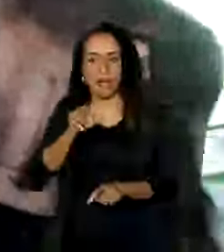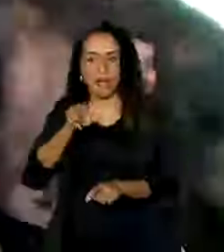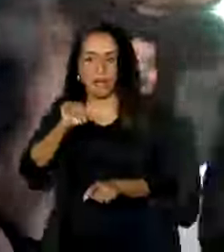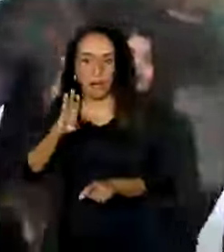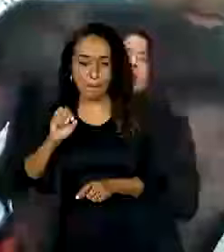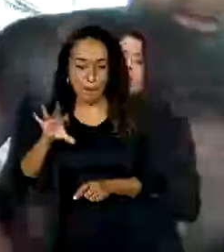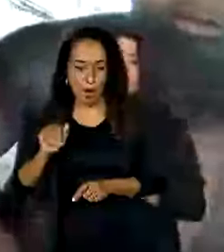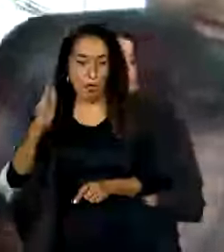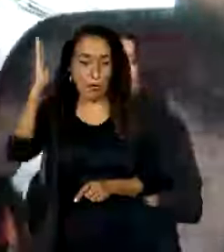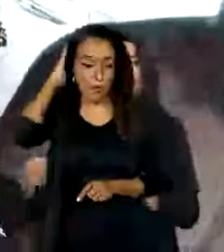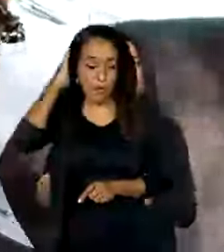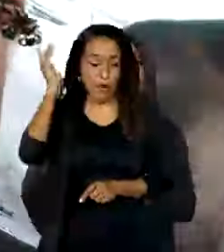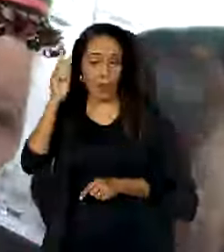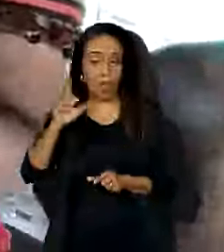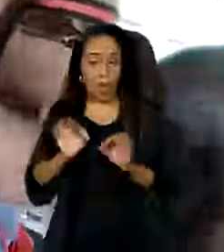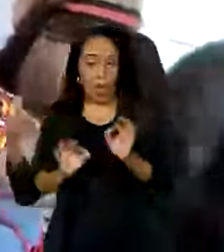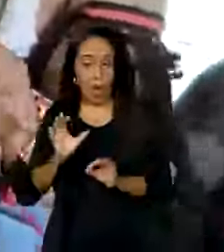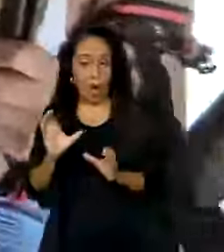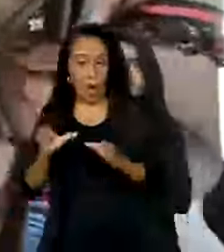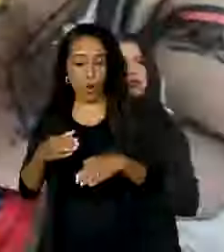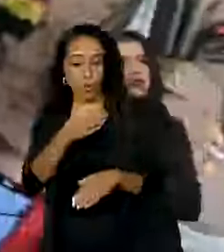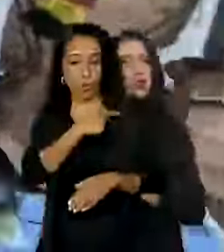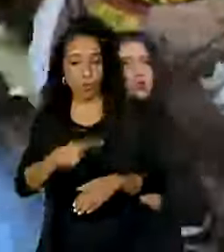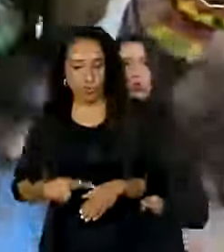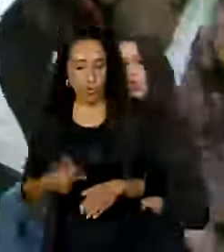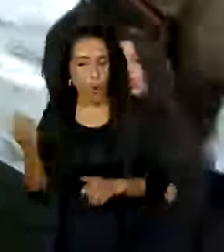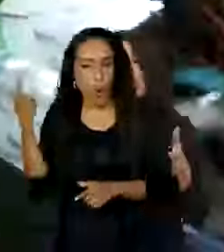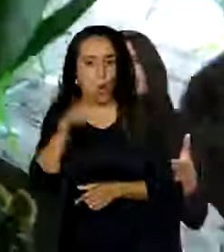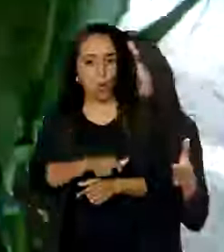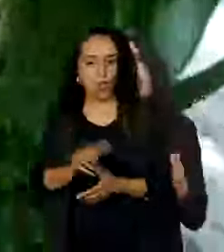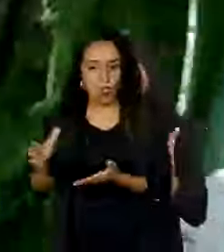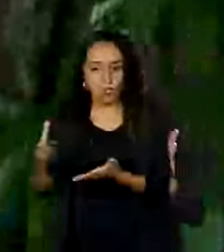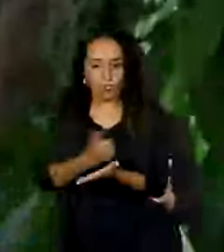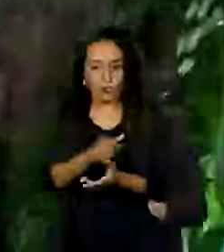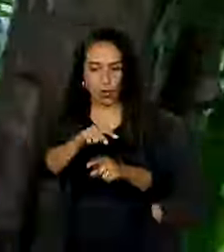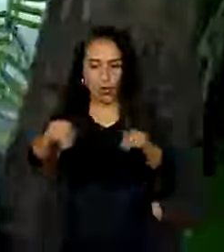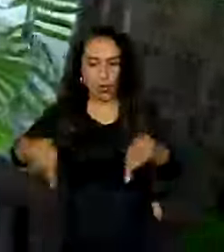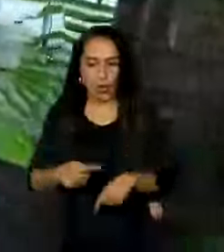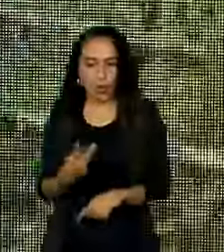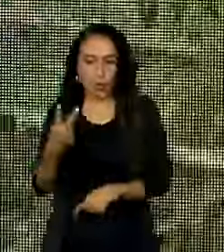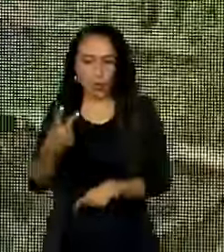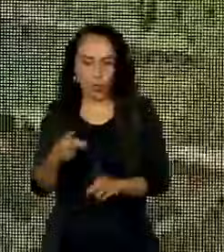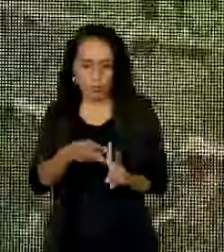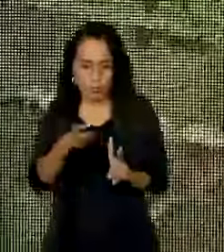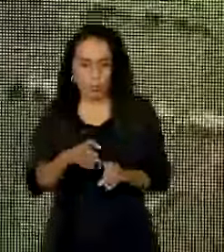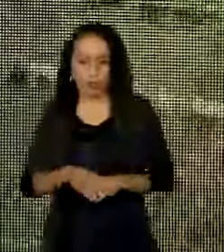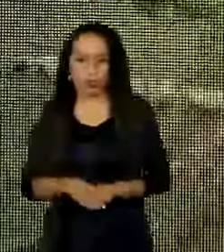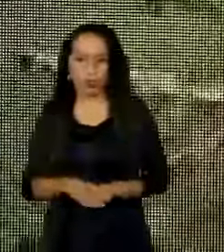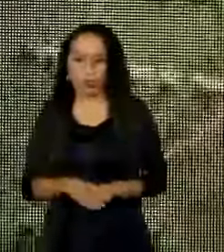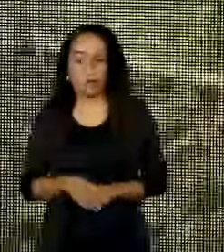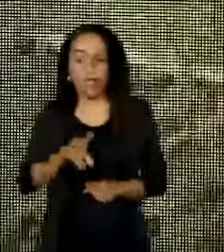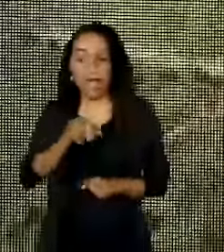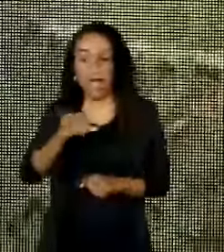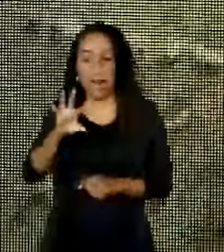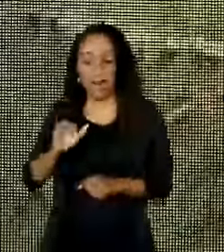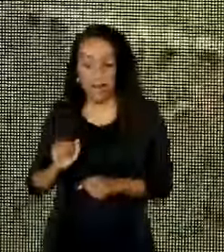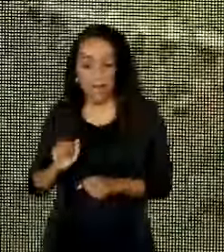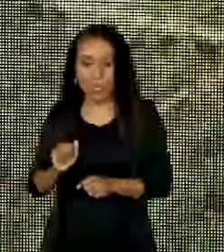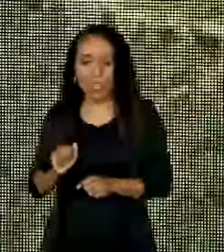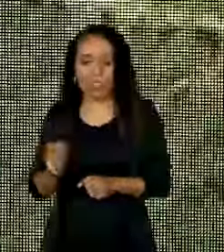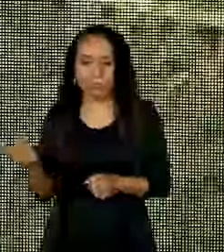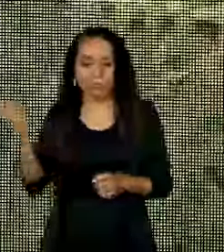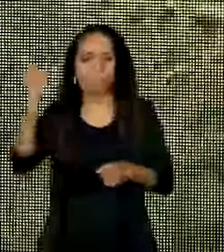Pará, órgãos do governo conseguiram retomar parte de dois territórios indígenas. A Vila Renascer foi tomada, é um